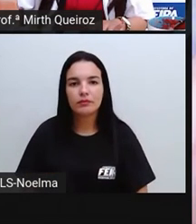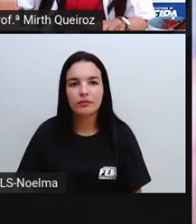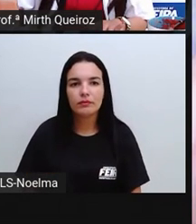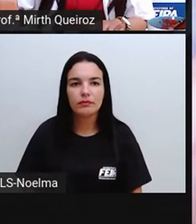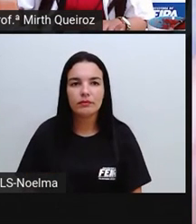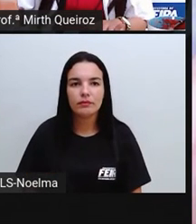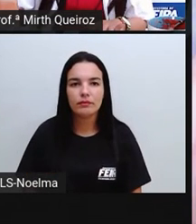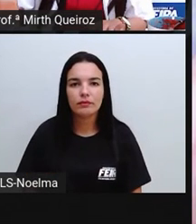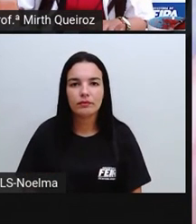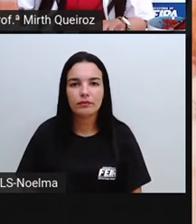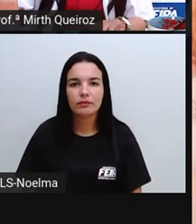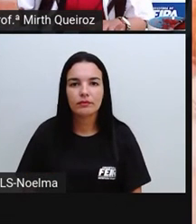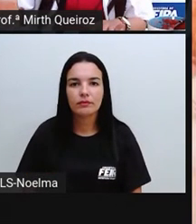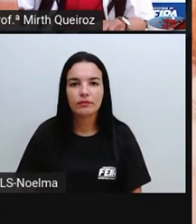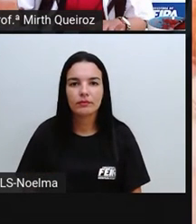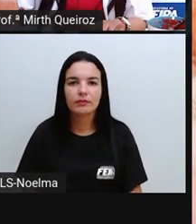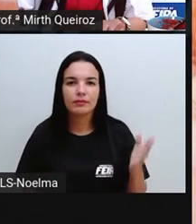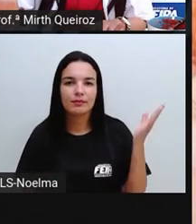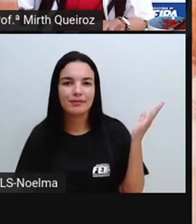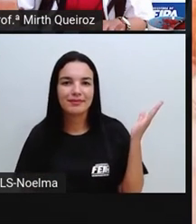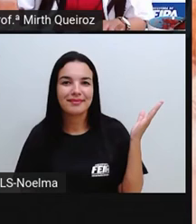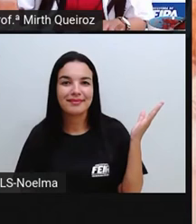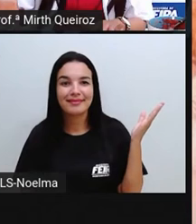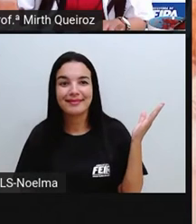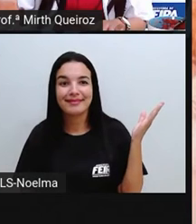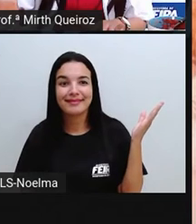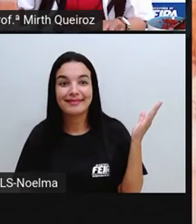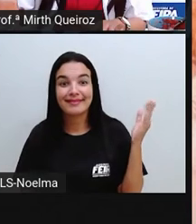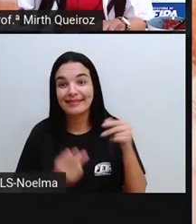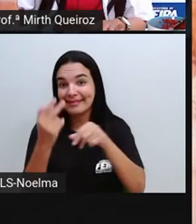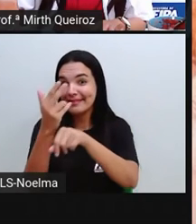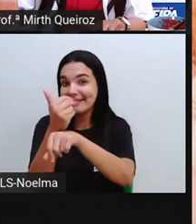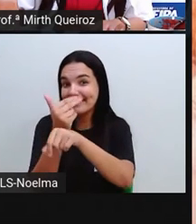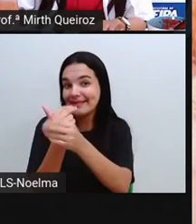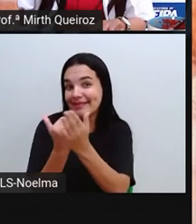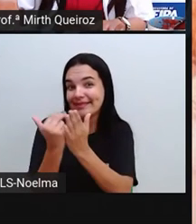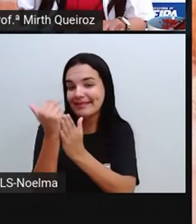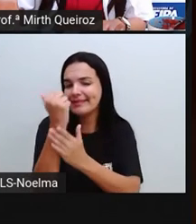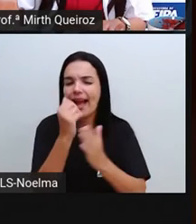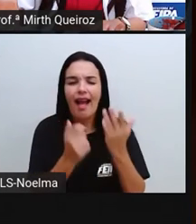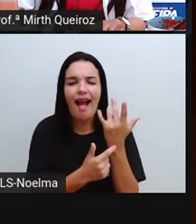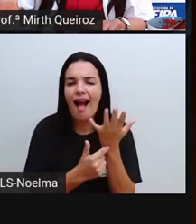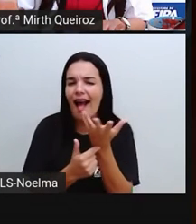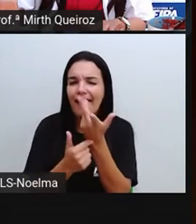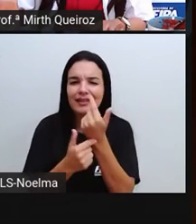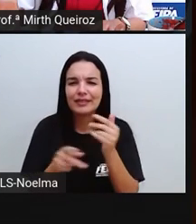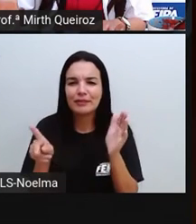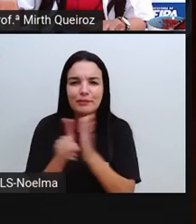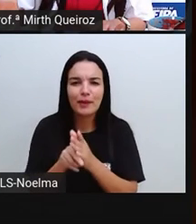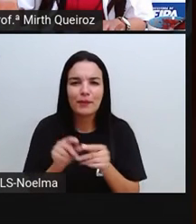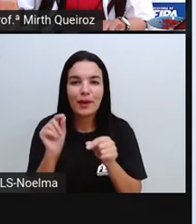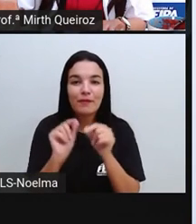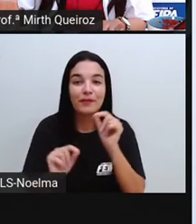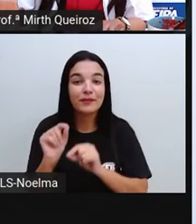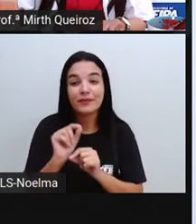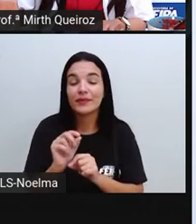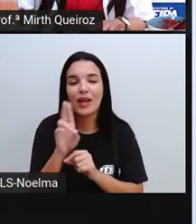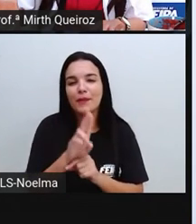Aqui já temos uma criança Olha Fazendo várias artes aí Utilizando